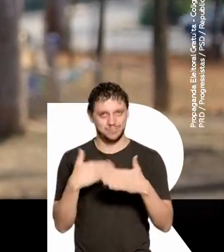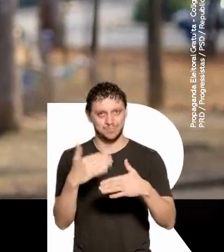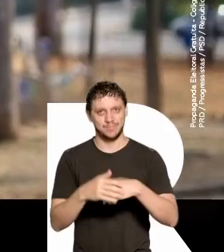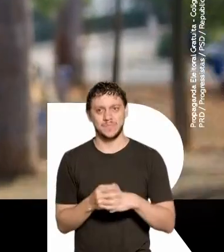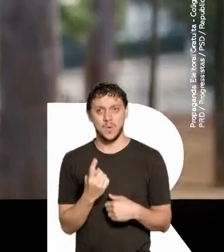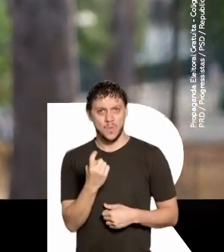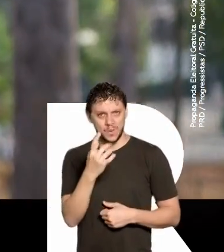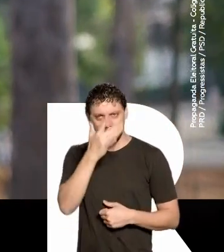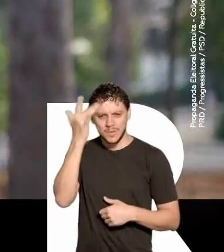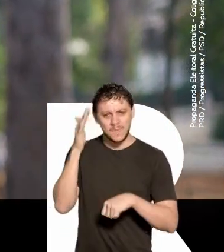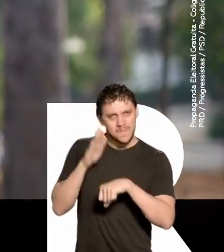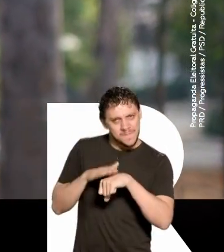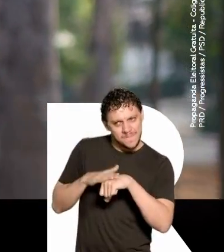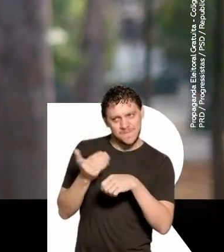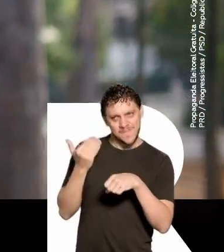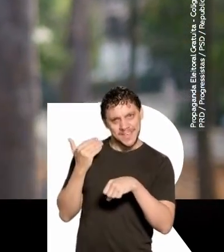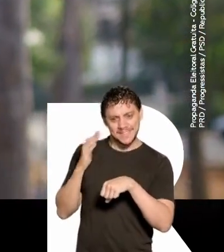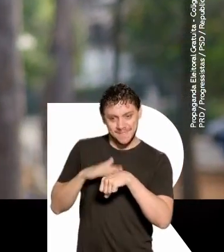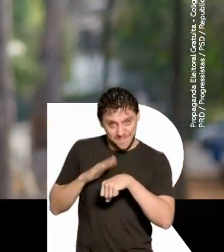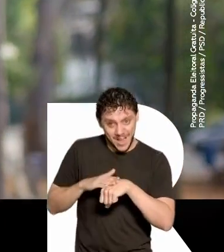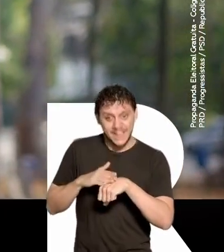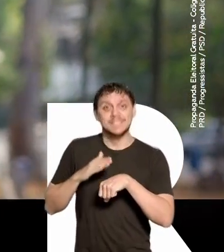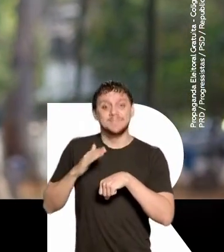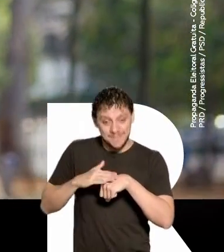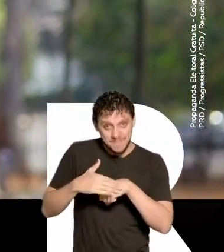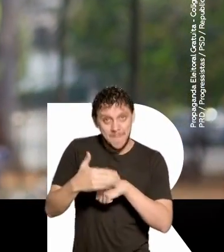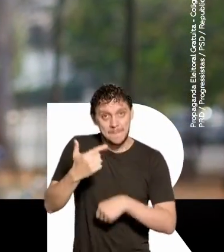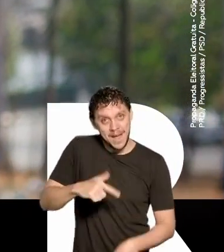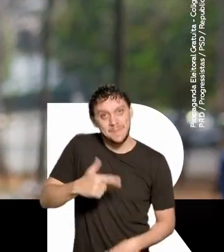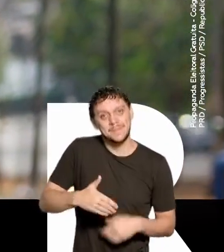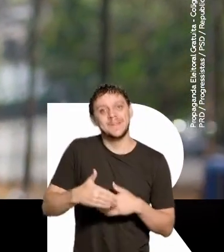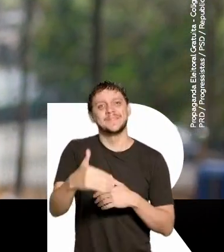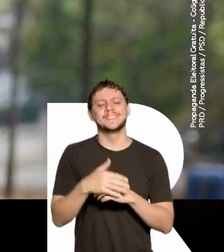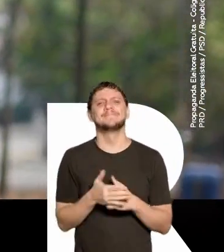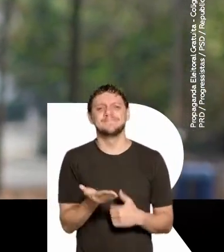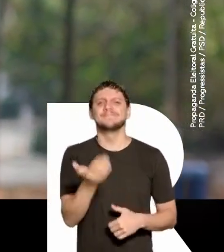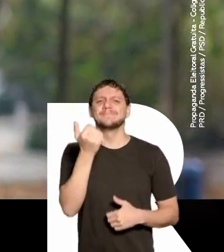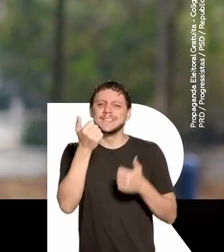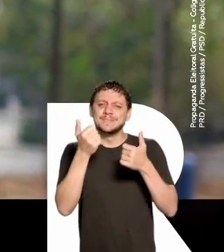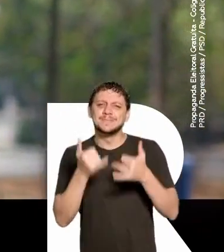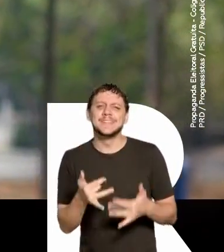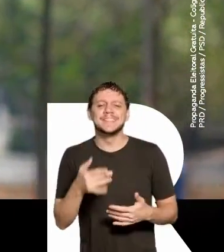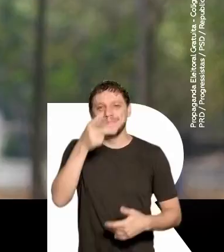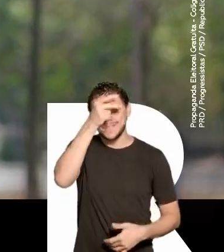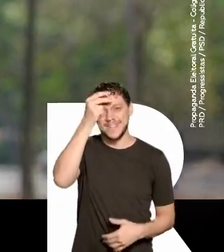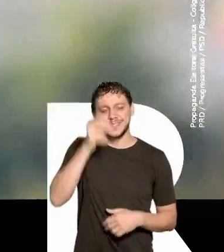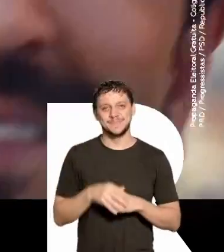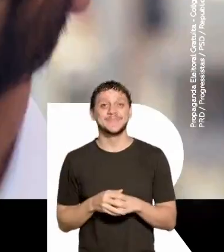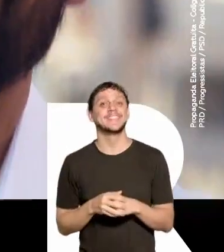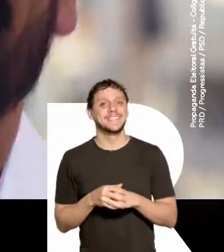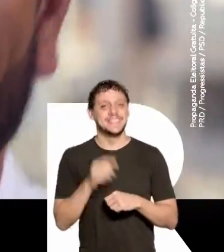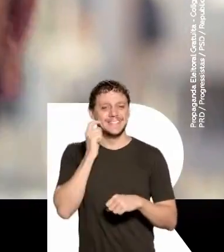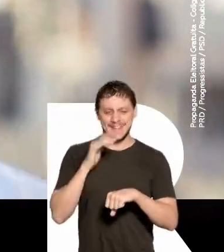frente. Ele é o único candidato que fez, que faz e que vai fazer muito mais. Fala aí, meu prefeito.